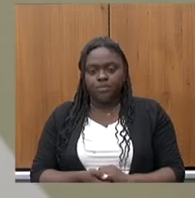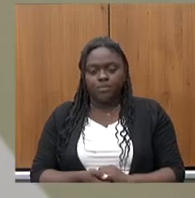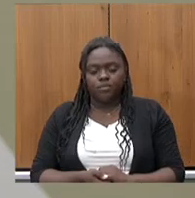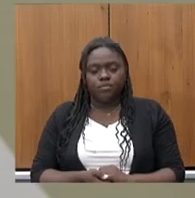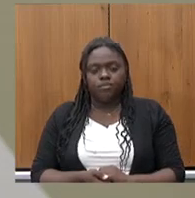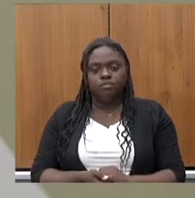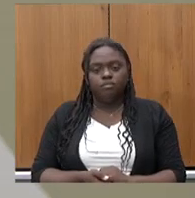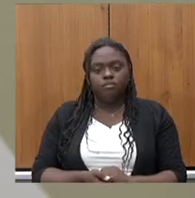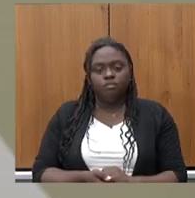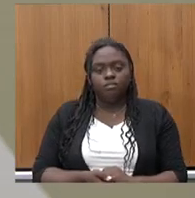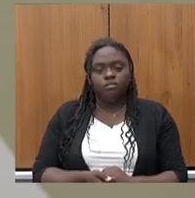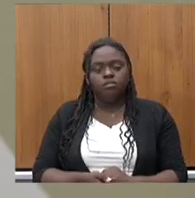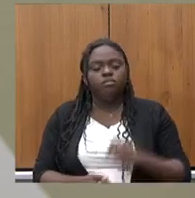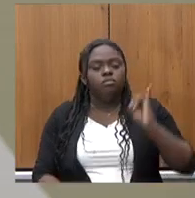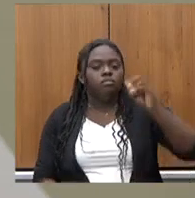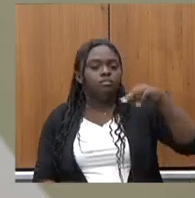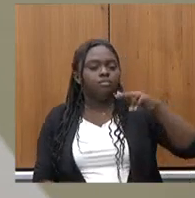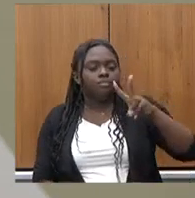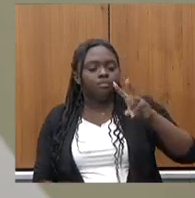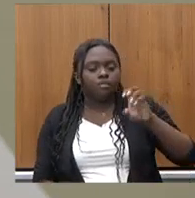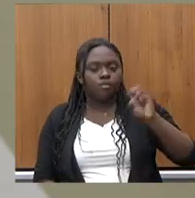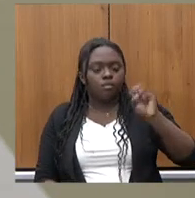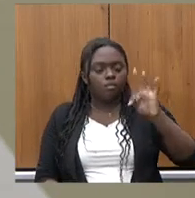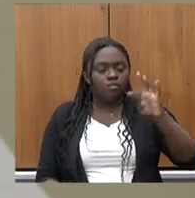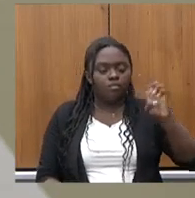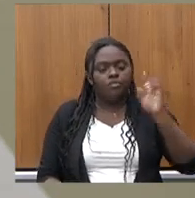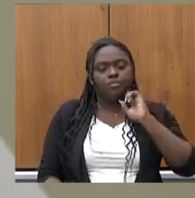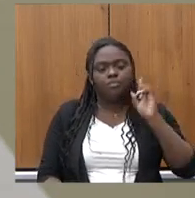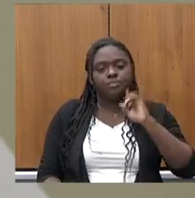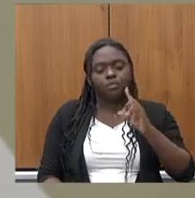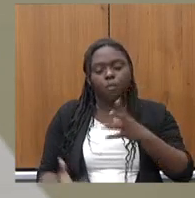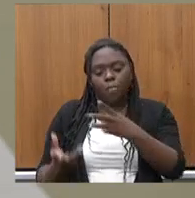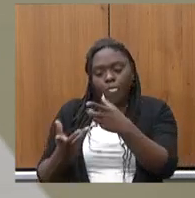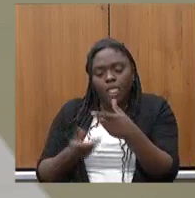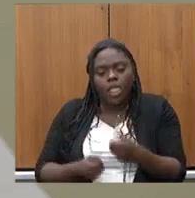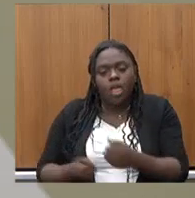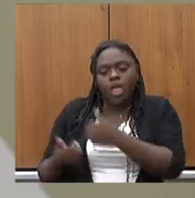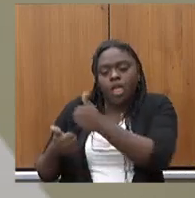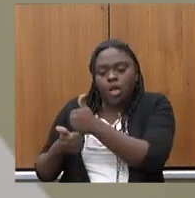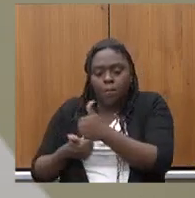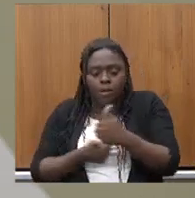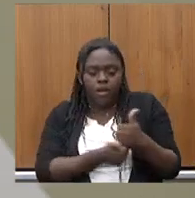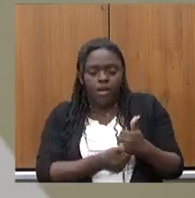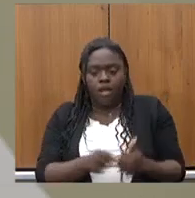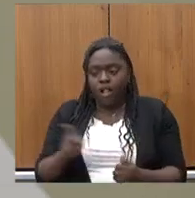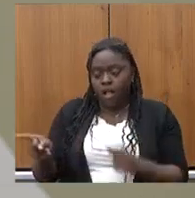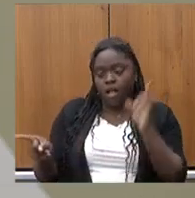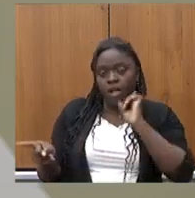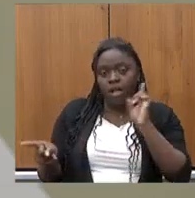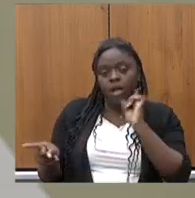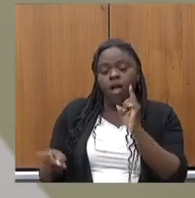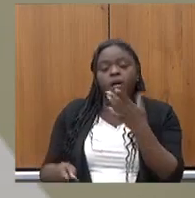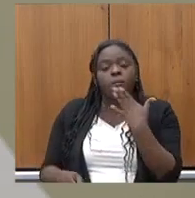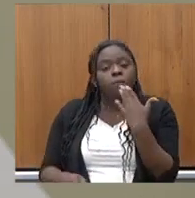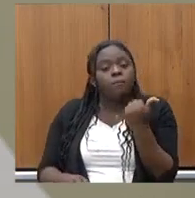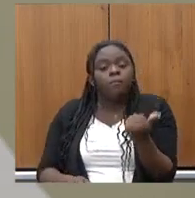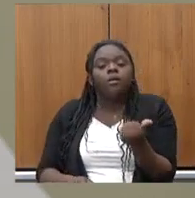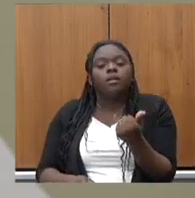a InvestiMinas foi receber um prêmio nos Estados Unidos com uma das melhores